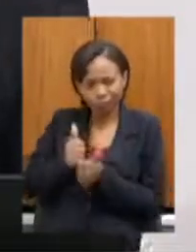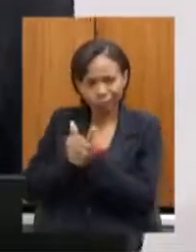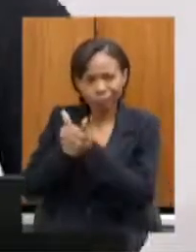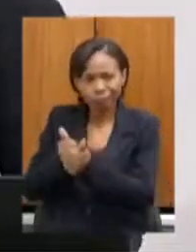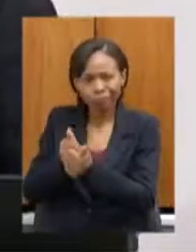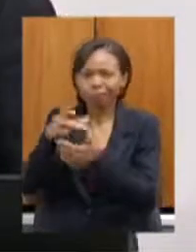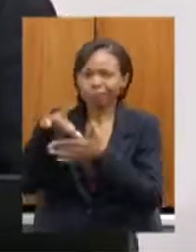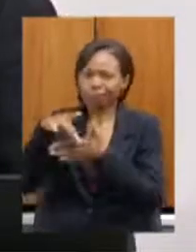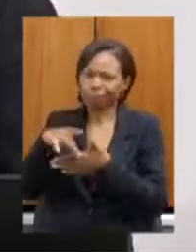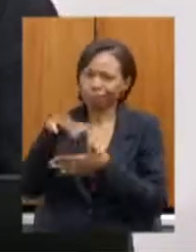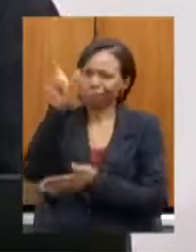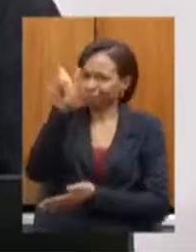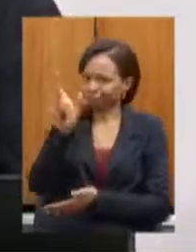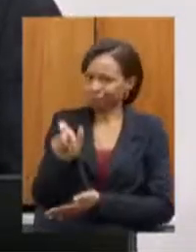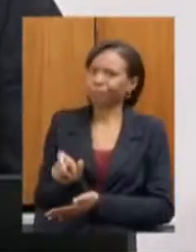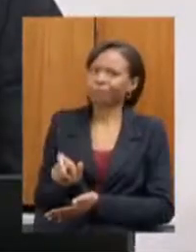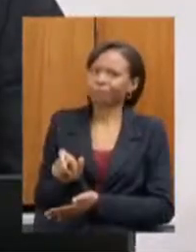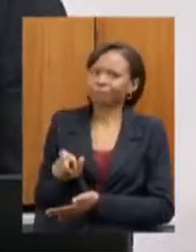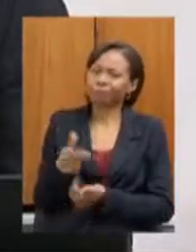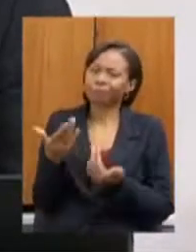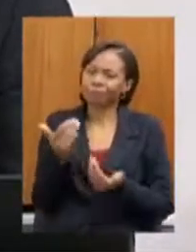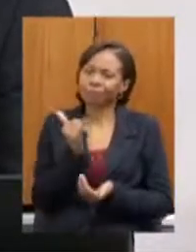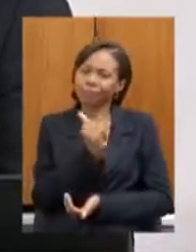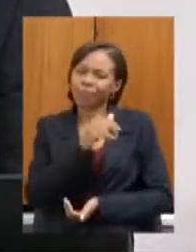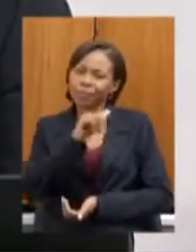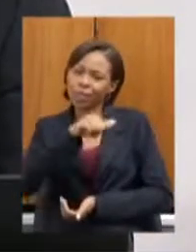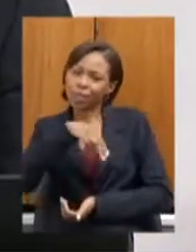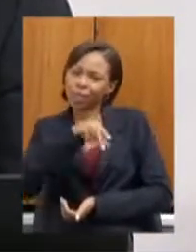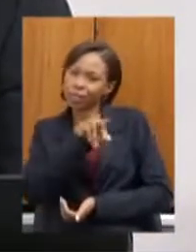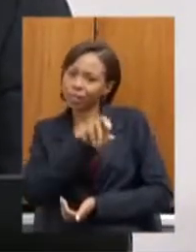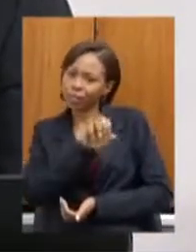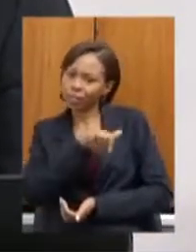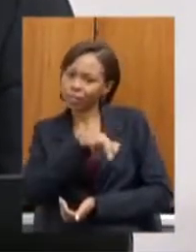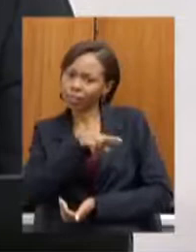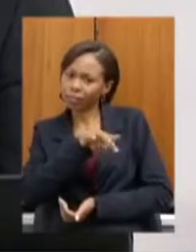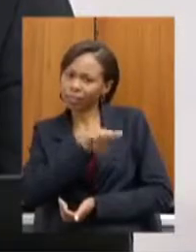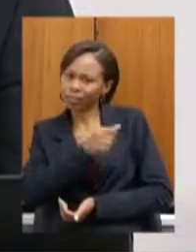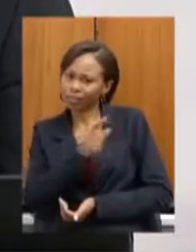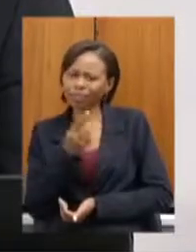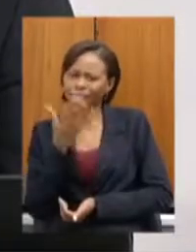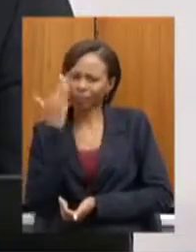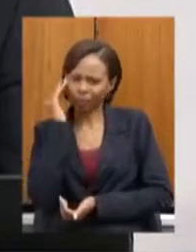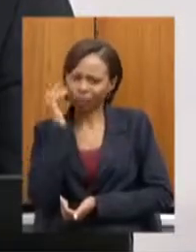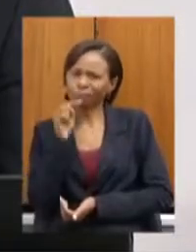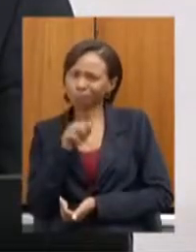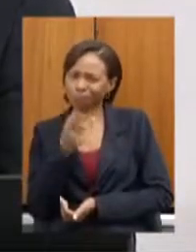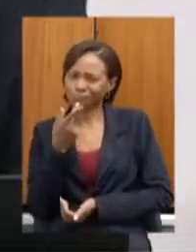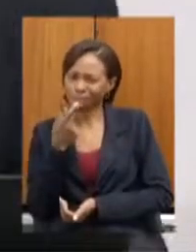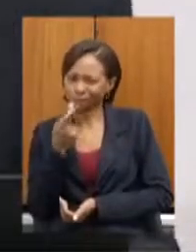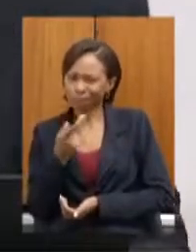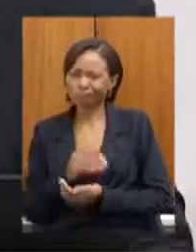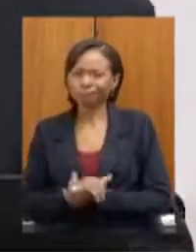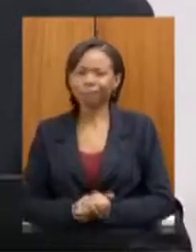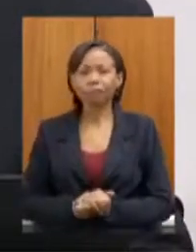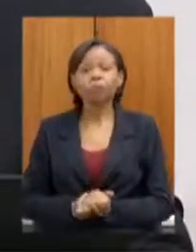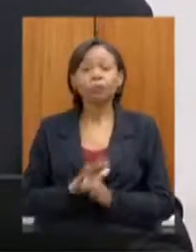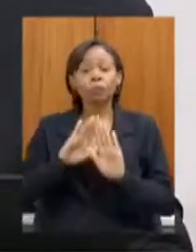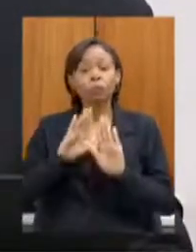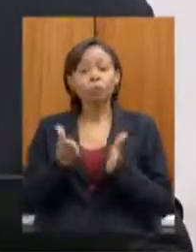É um recado aí. André Quintão vai entender o recado. Nós temos aqui já uma ordem de inscrição.